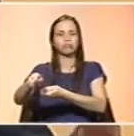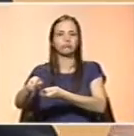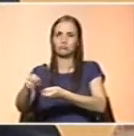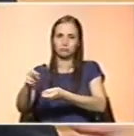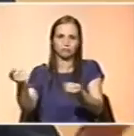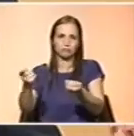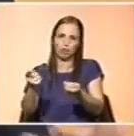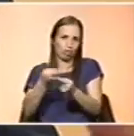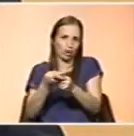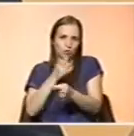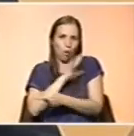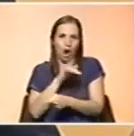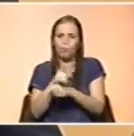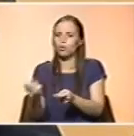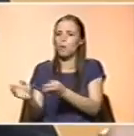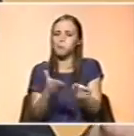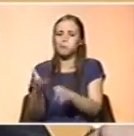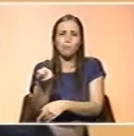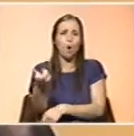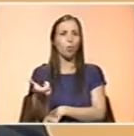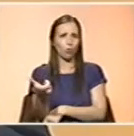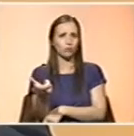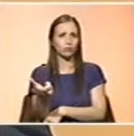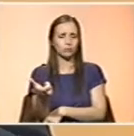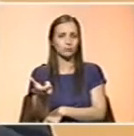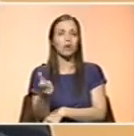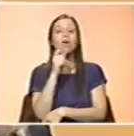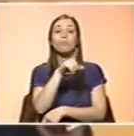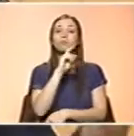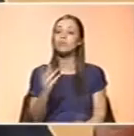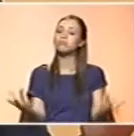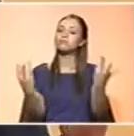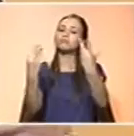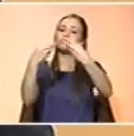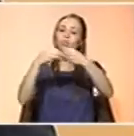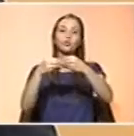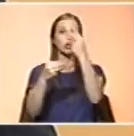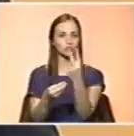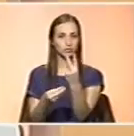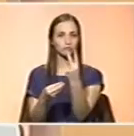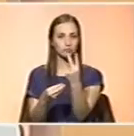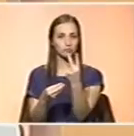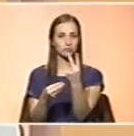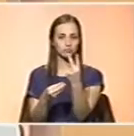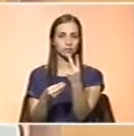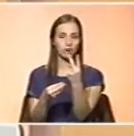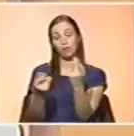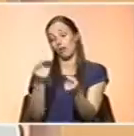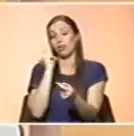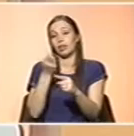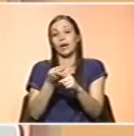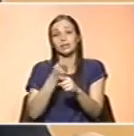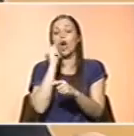não lhe está a interessar propriamente que seja muito nutritivo. Mas é possível cruzarmos estas duas variedades. Tem que não hajam muitos tomates. Exatamente, exatamente.